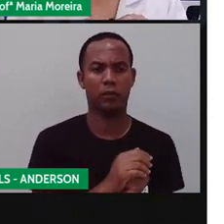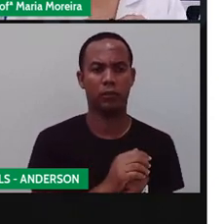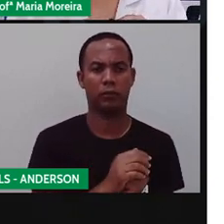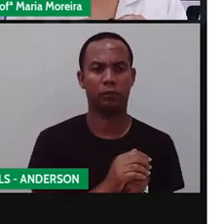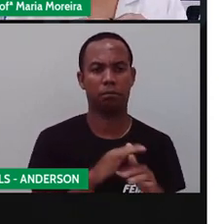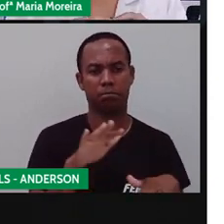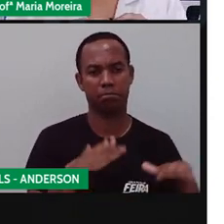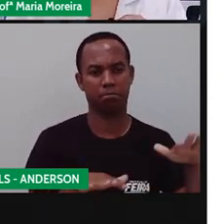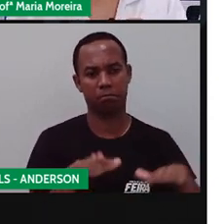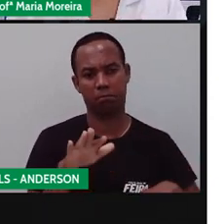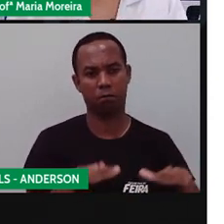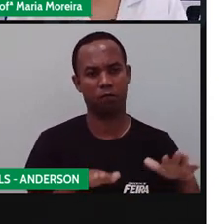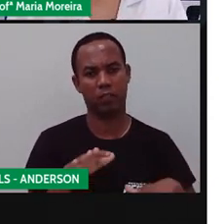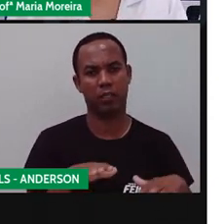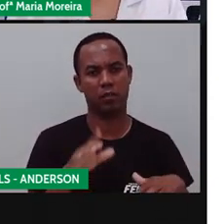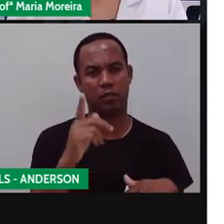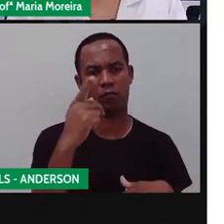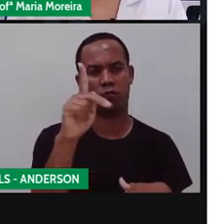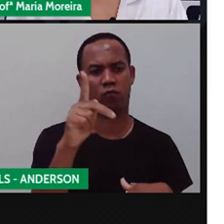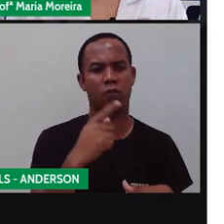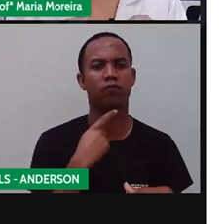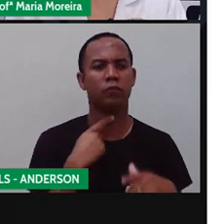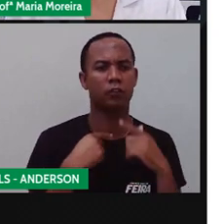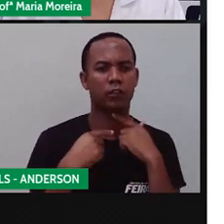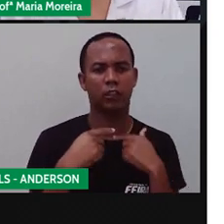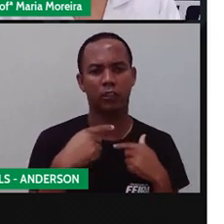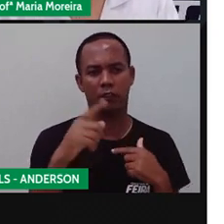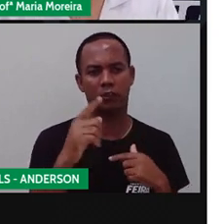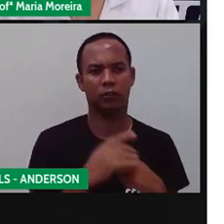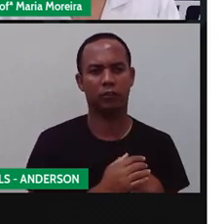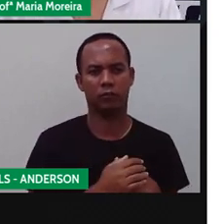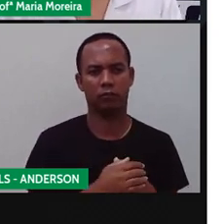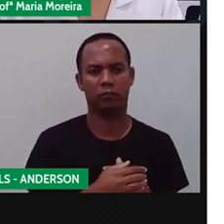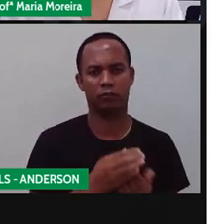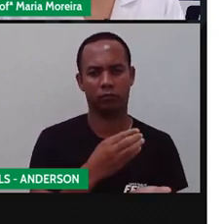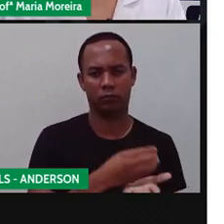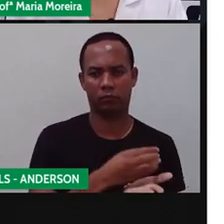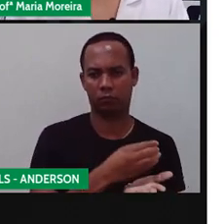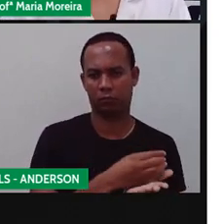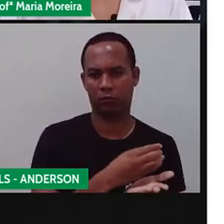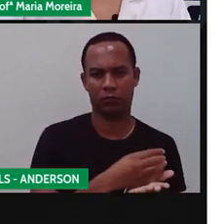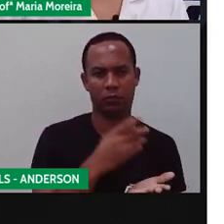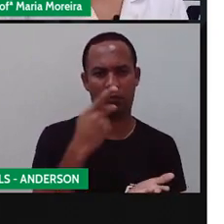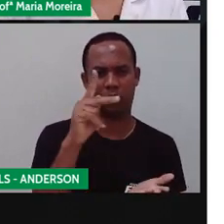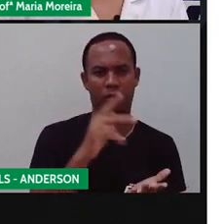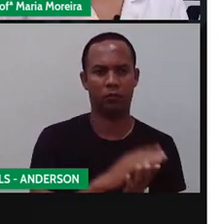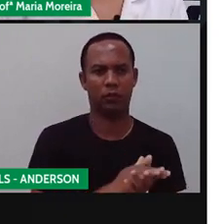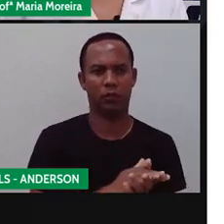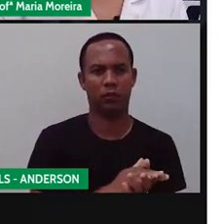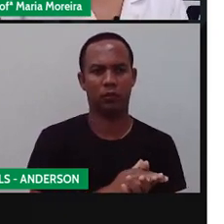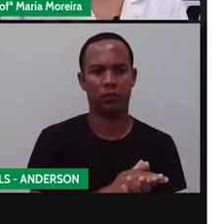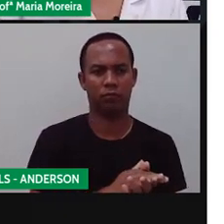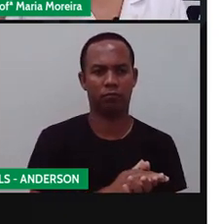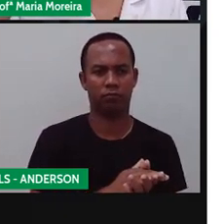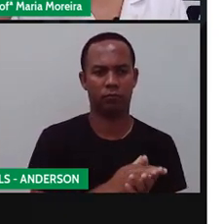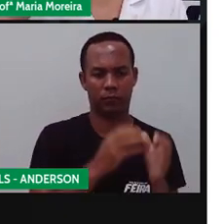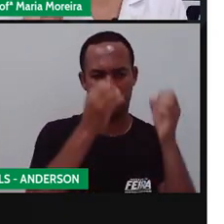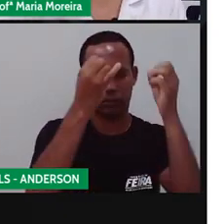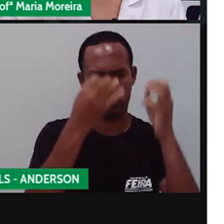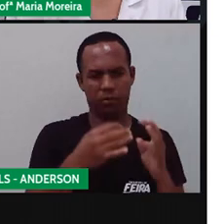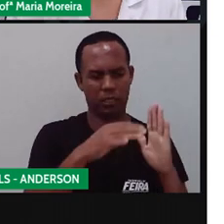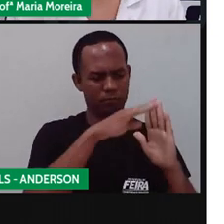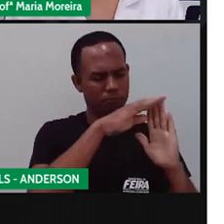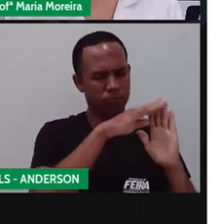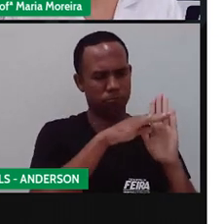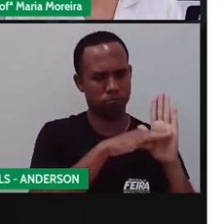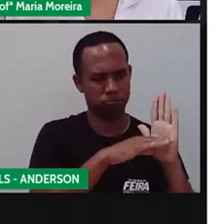convencionais. São unidades de medidas não convencionais, Mas que vai vir tudo especificadozinho o quê?